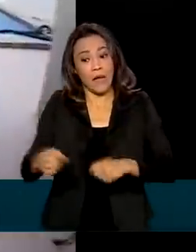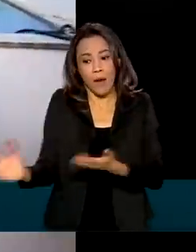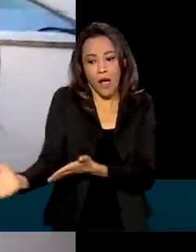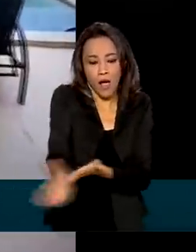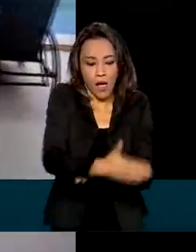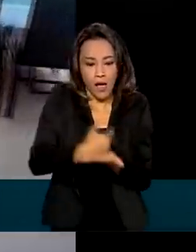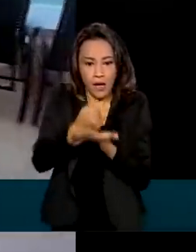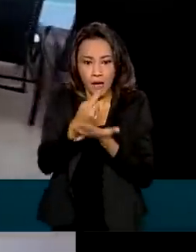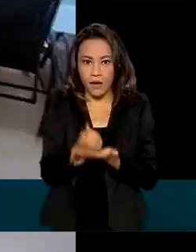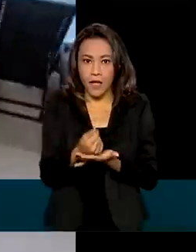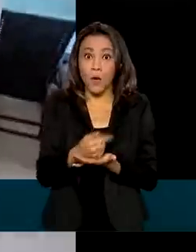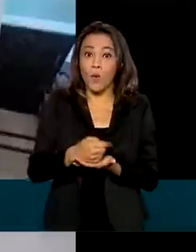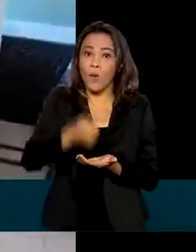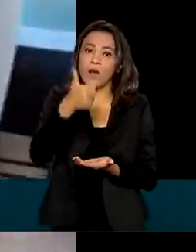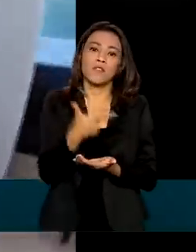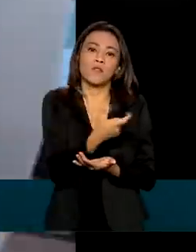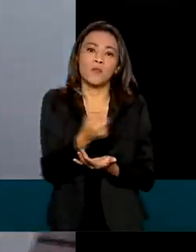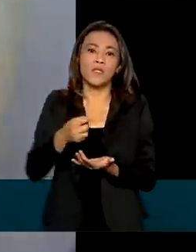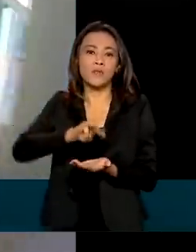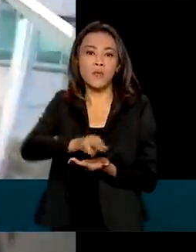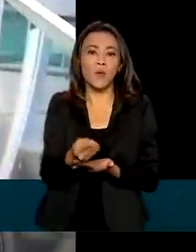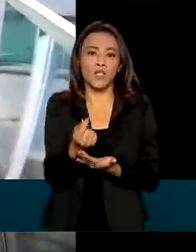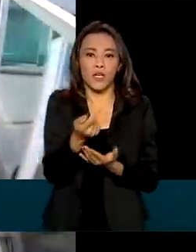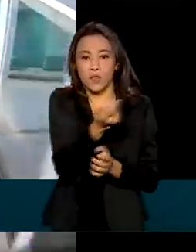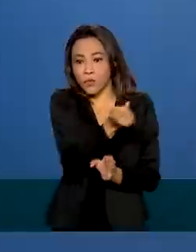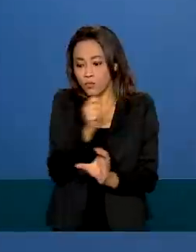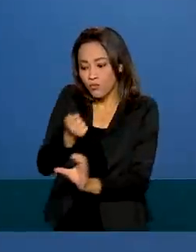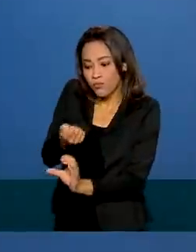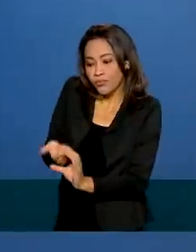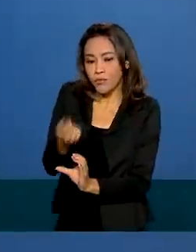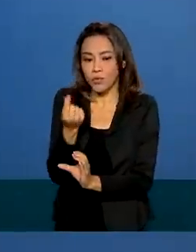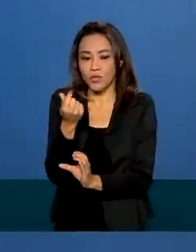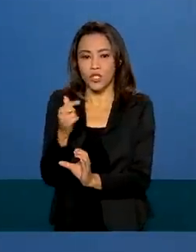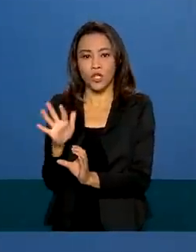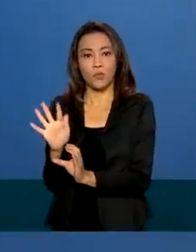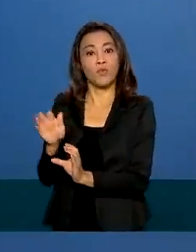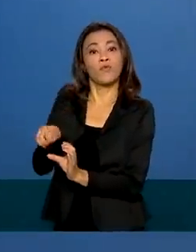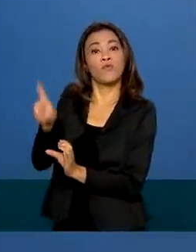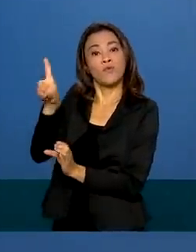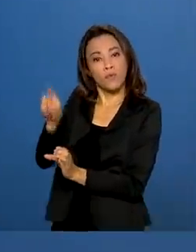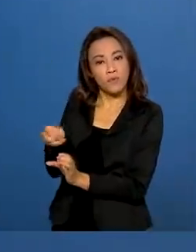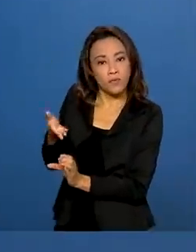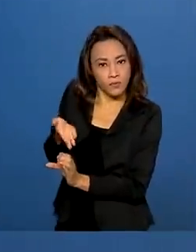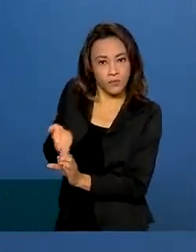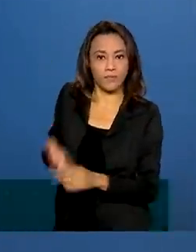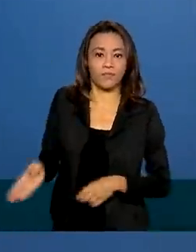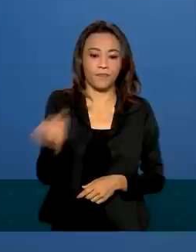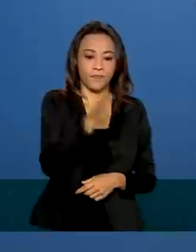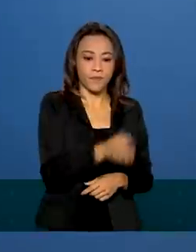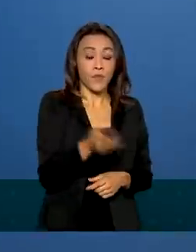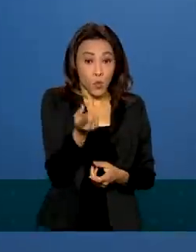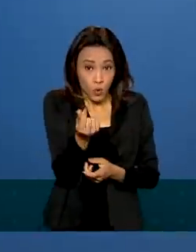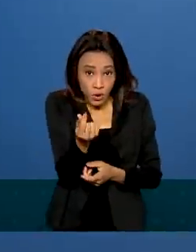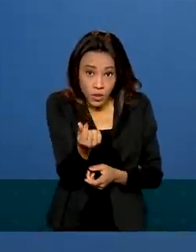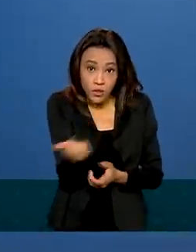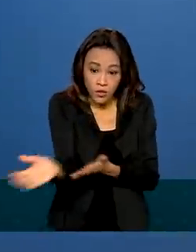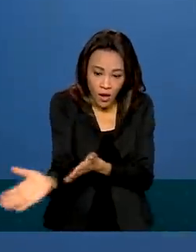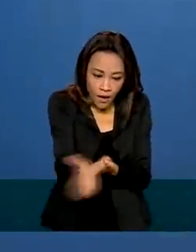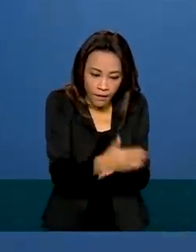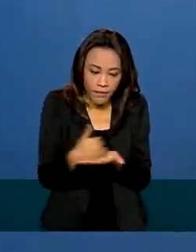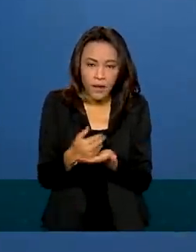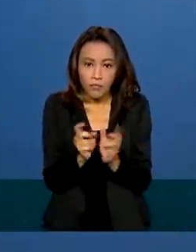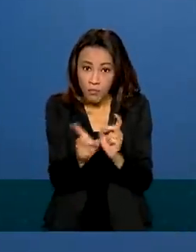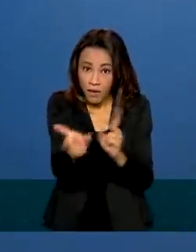200 milhões de reais ao Fundo Nacional Antidrogas. O recurso arrecadado na venda desses bens são utilizados